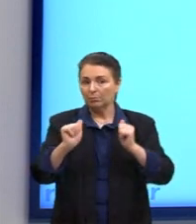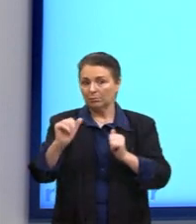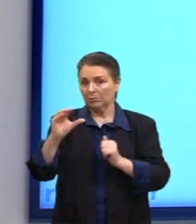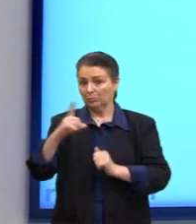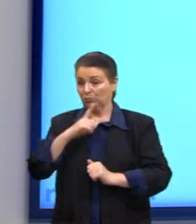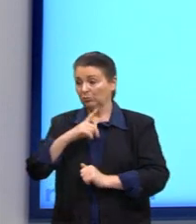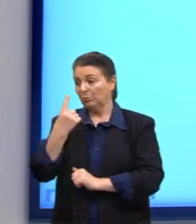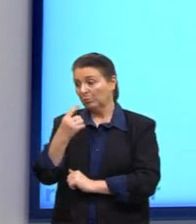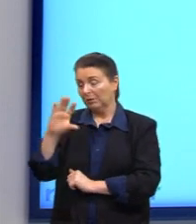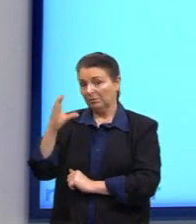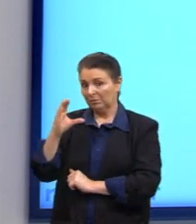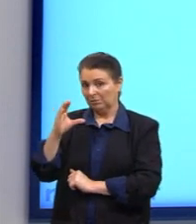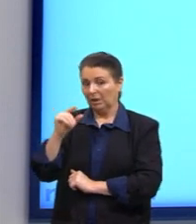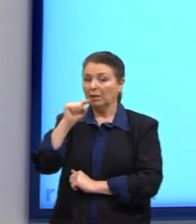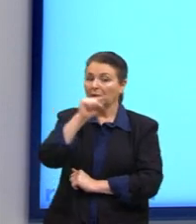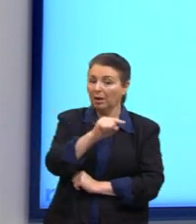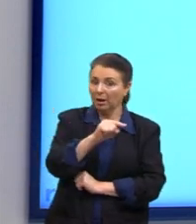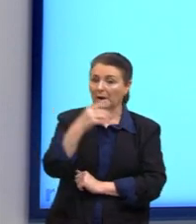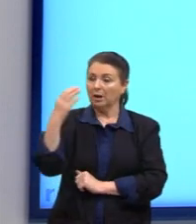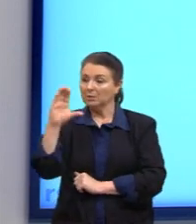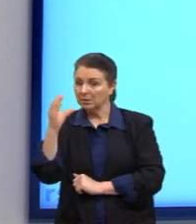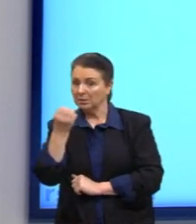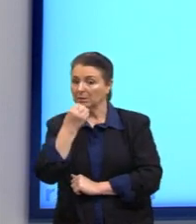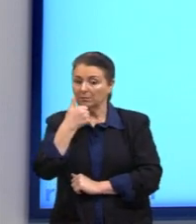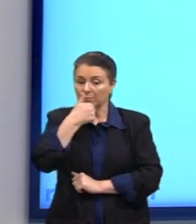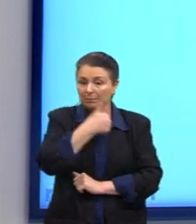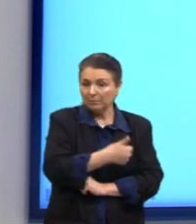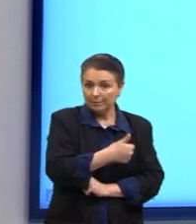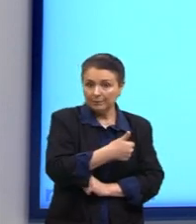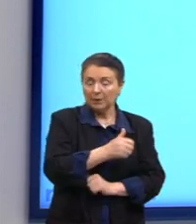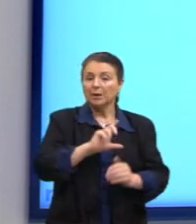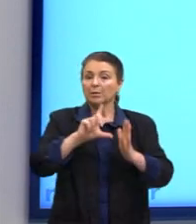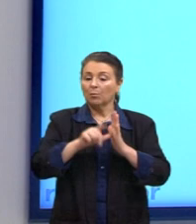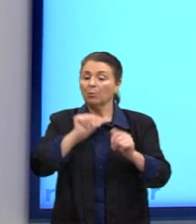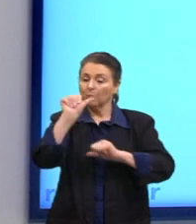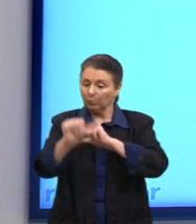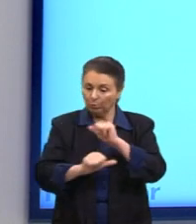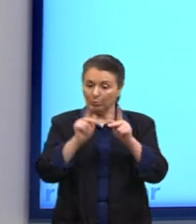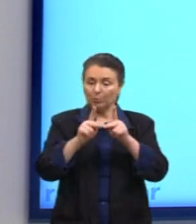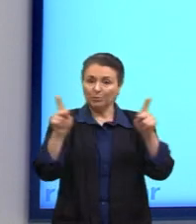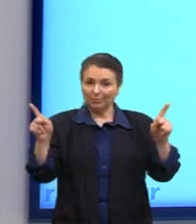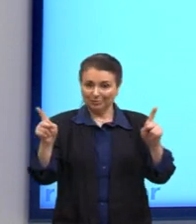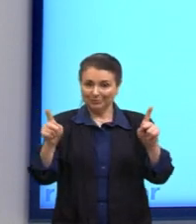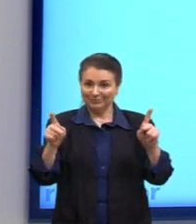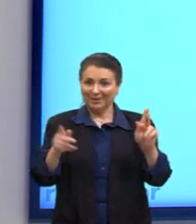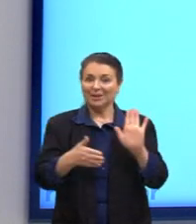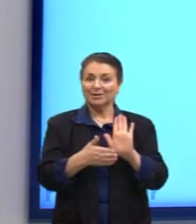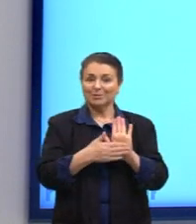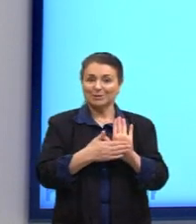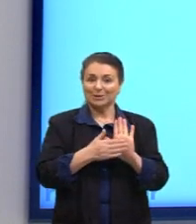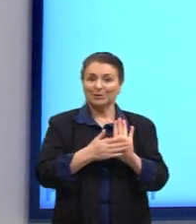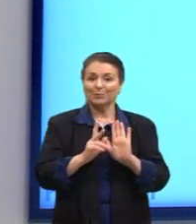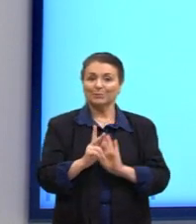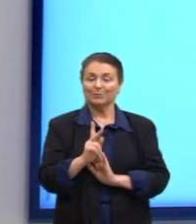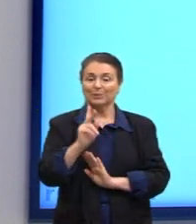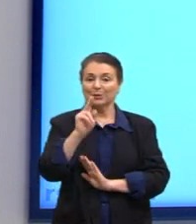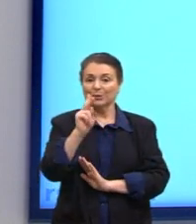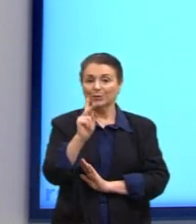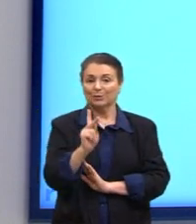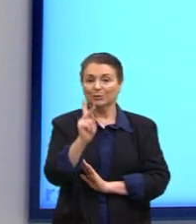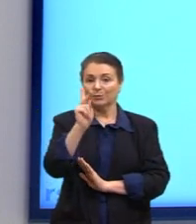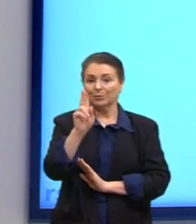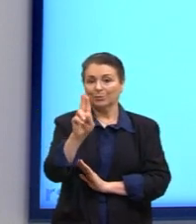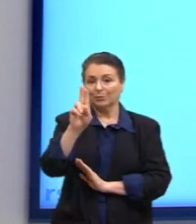naquele paradigma, a ciência deu as respostas para aquele paradigma. Então, essa era a proposta do nosso amigo Thomas Kuhn. E também